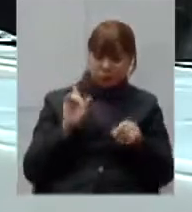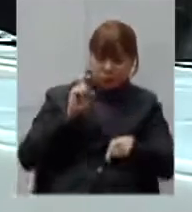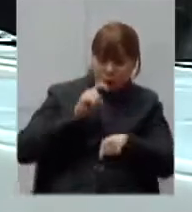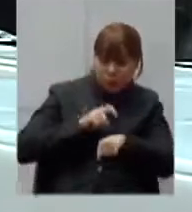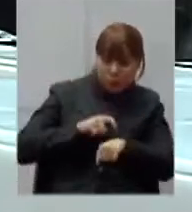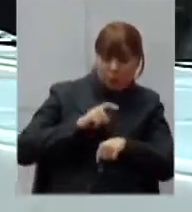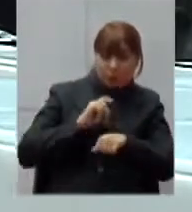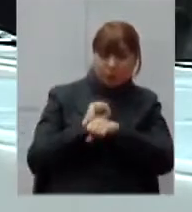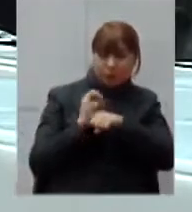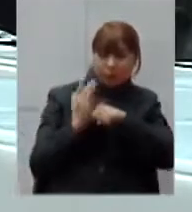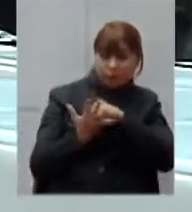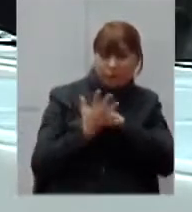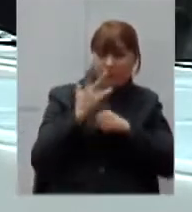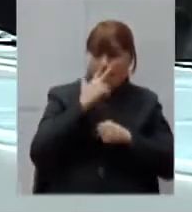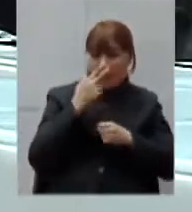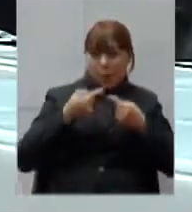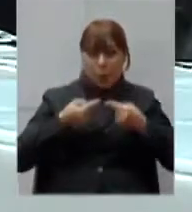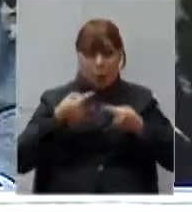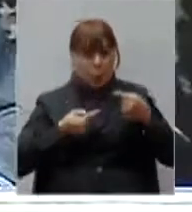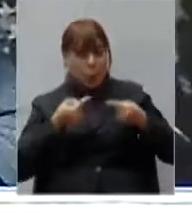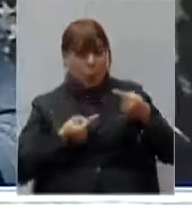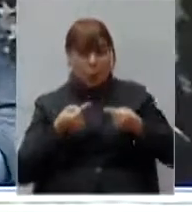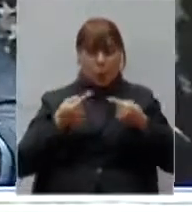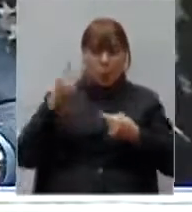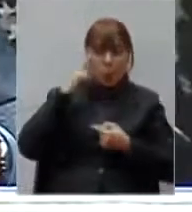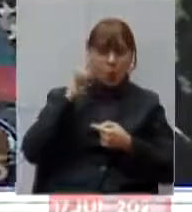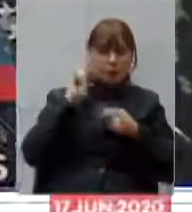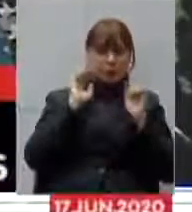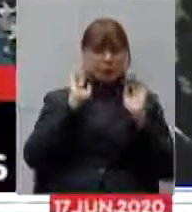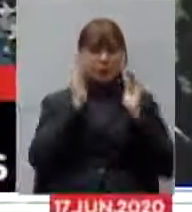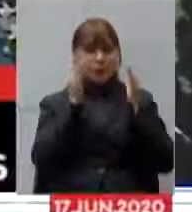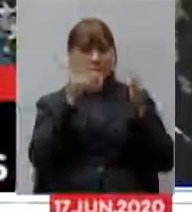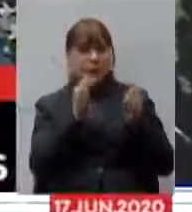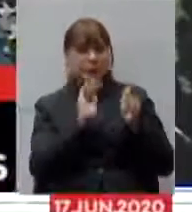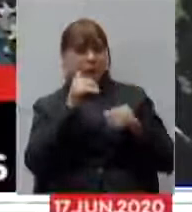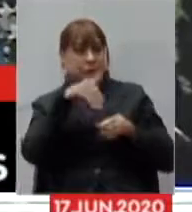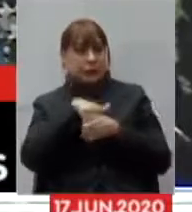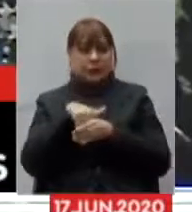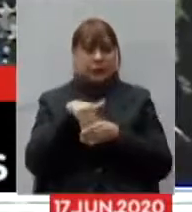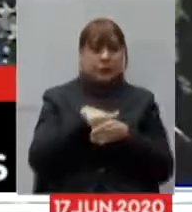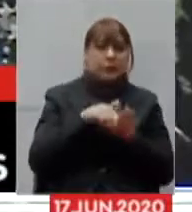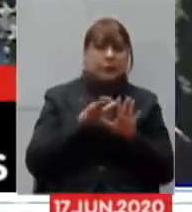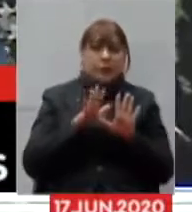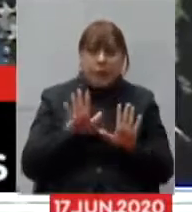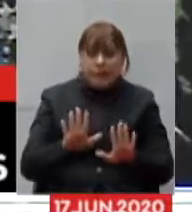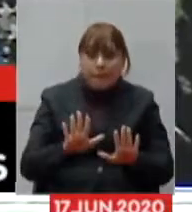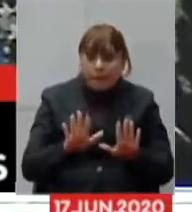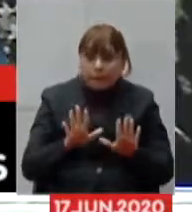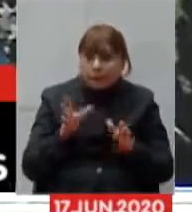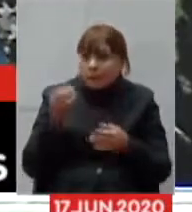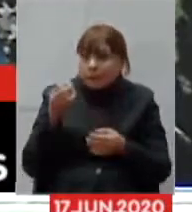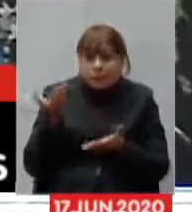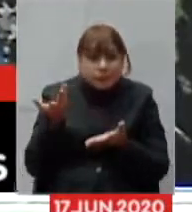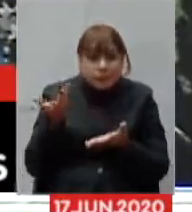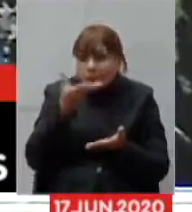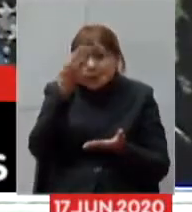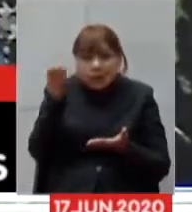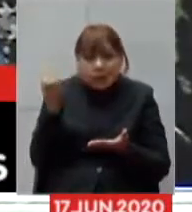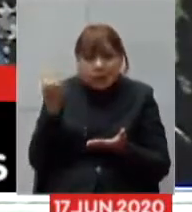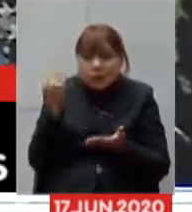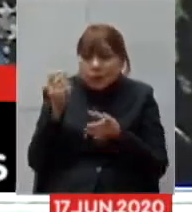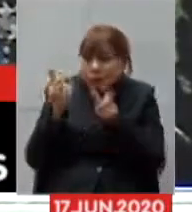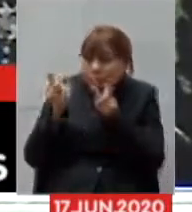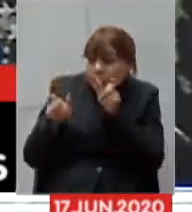muito mais numa disputa eleitoral e esquecendo que estamos falando de vidas